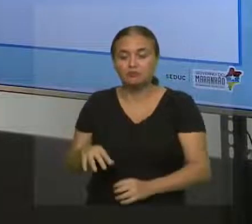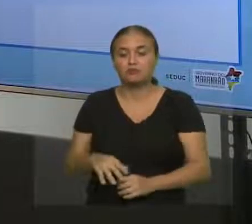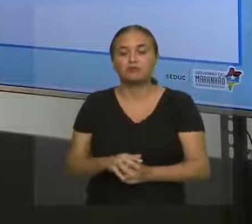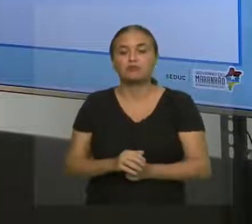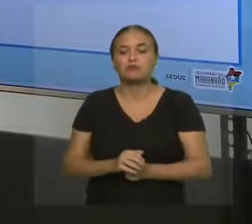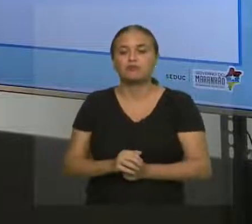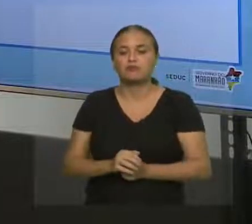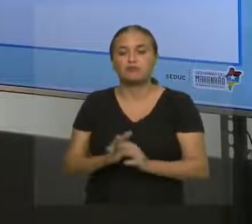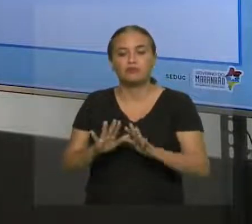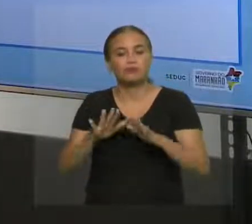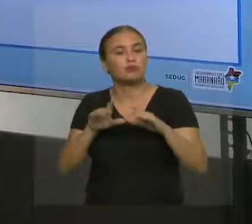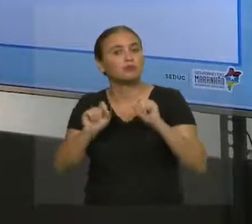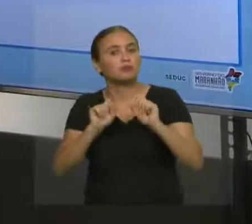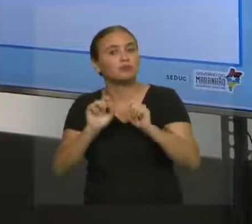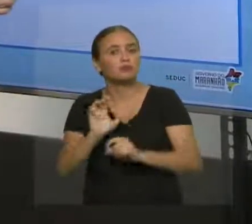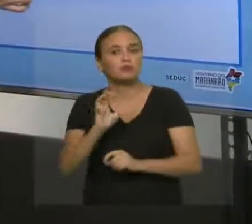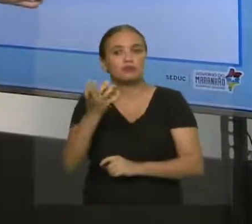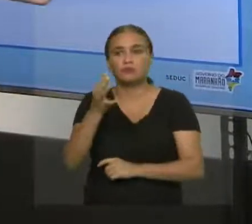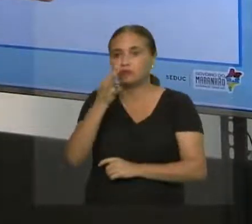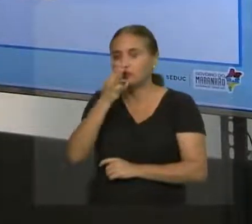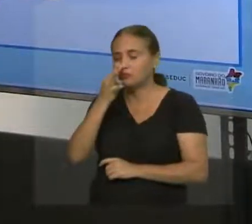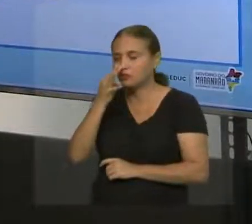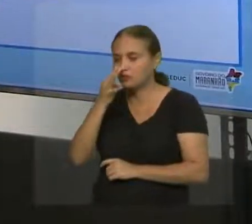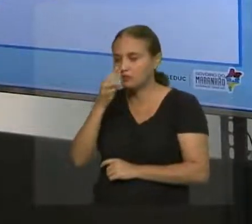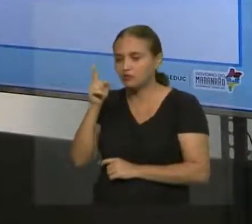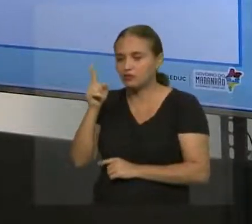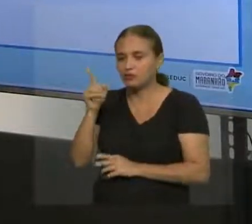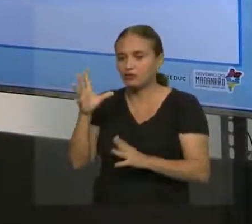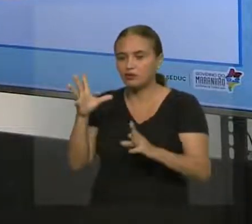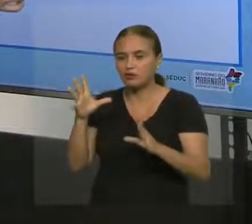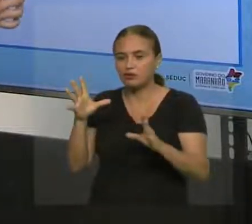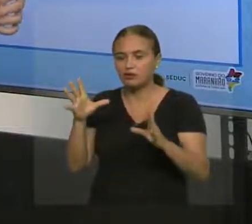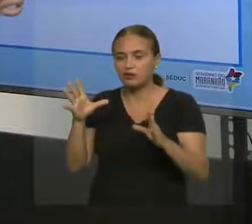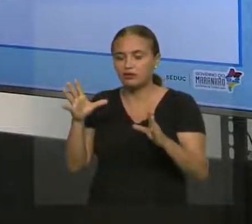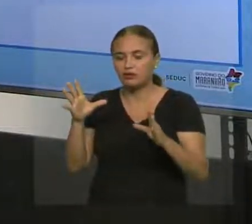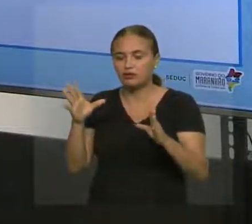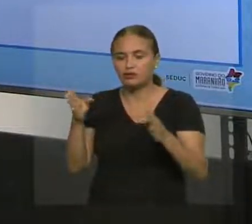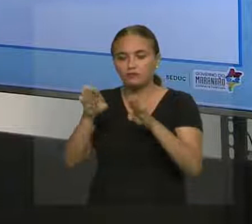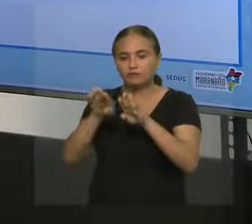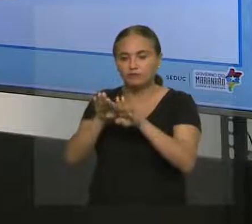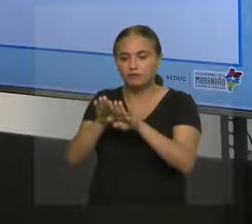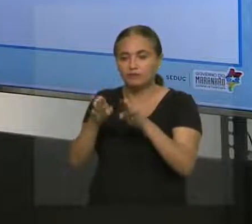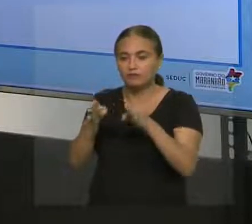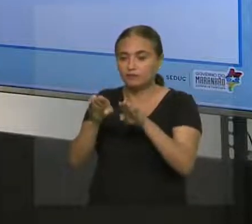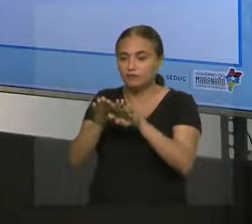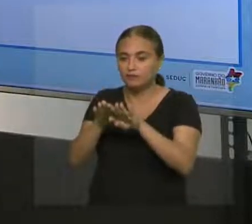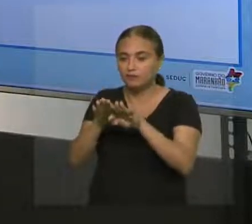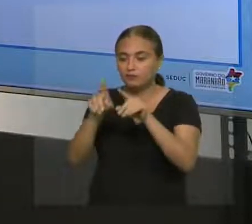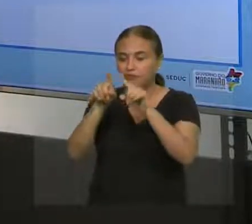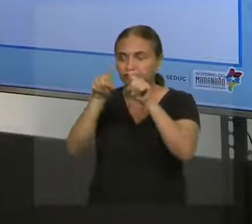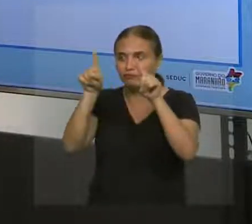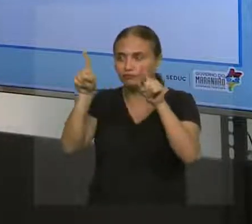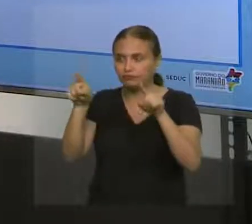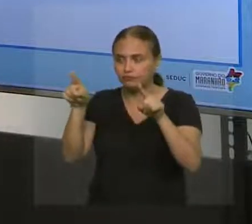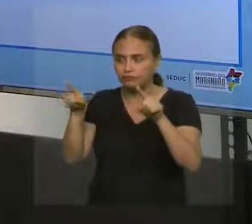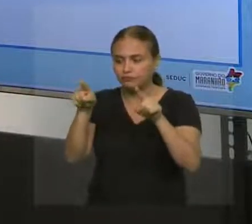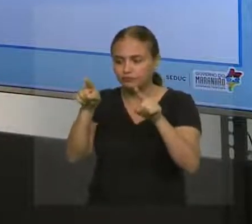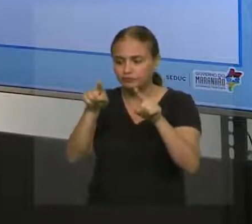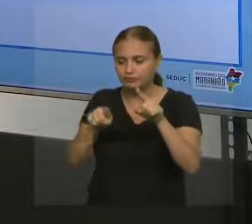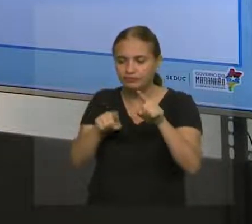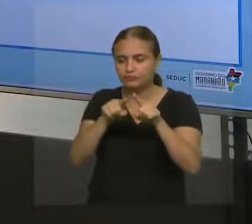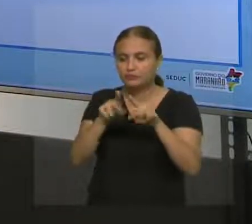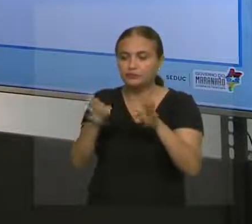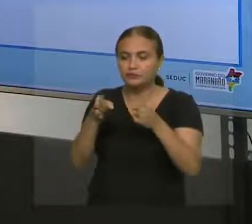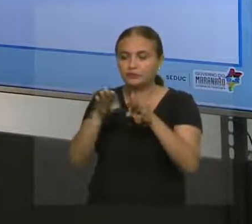Beleza. O faz? Observa aqui que eu fechei. Bora fechar um triângulo retângulo aqui. Por que esse pedaço aqui é